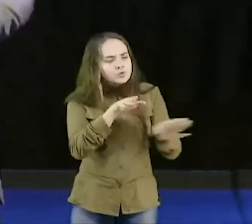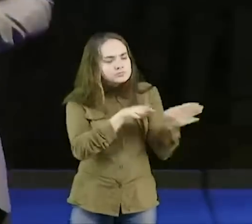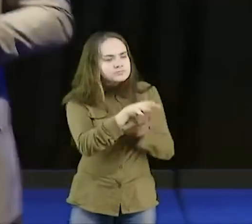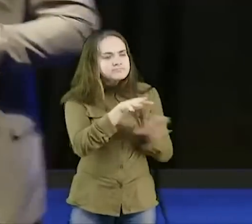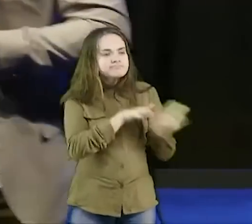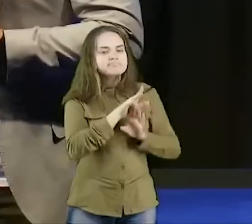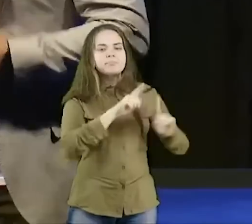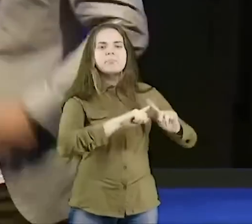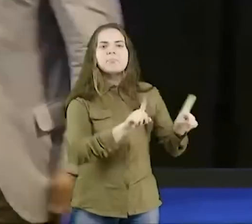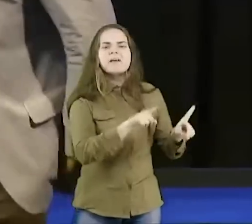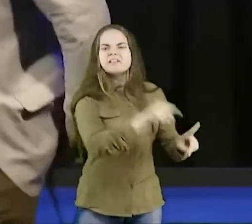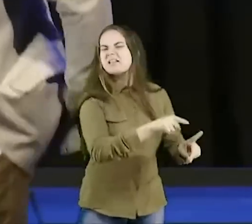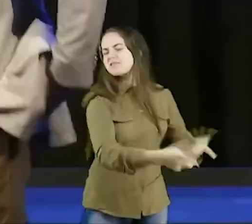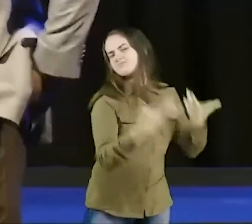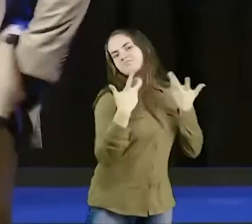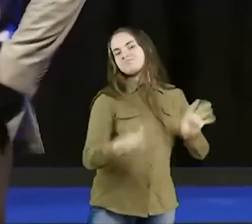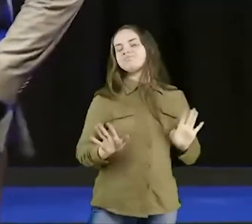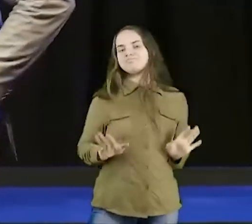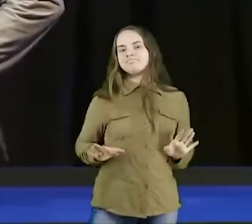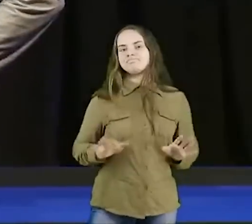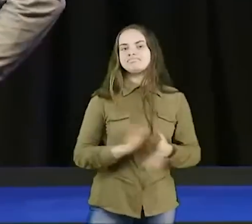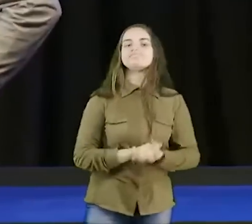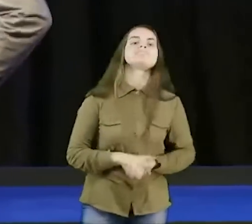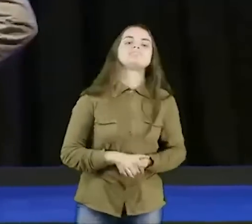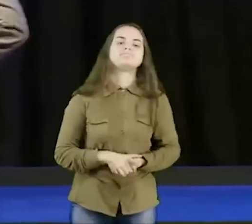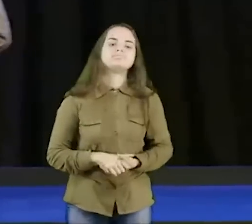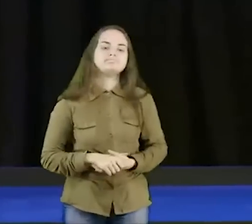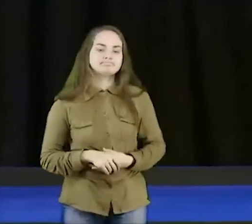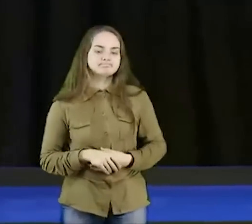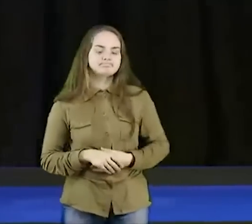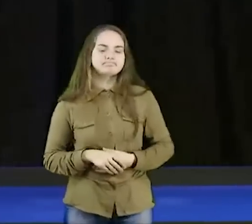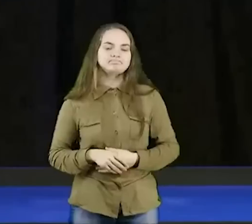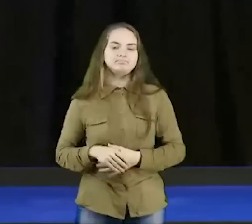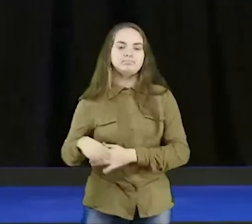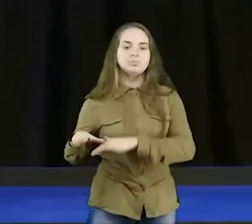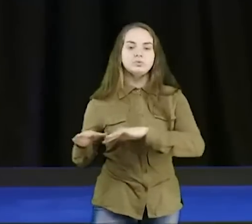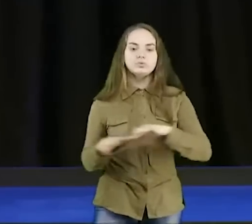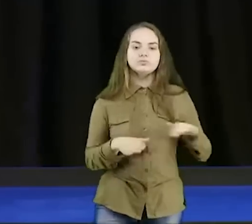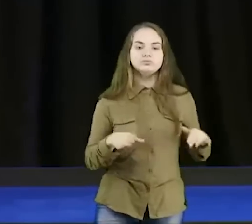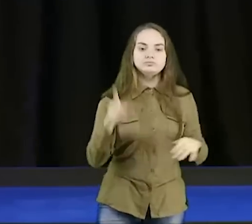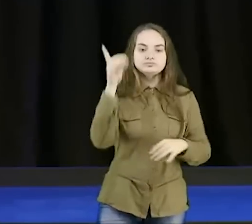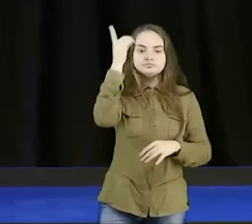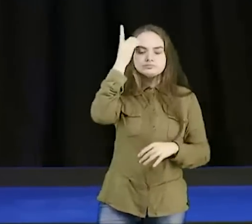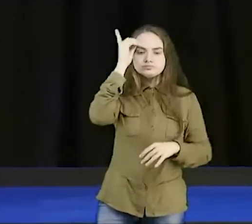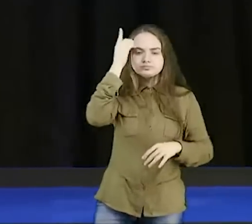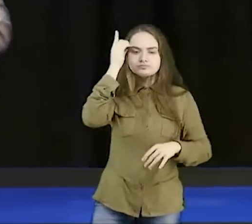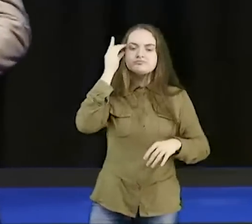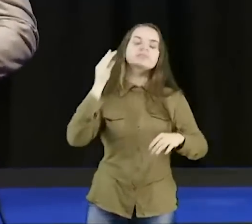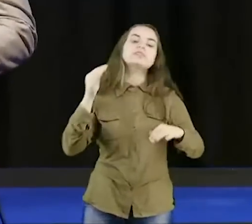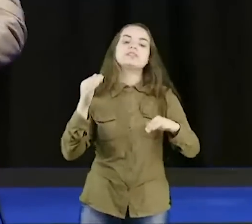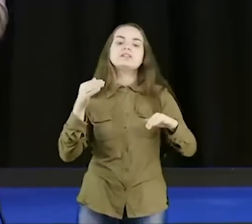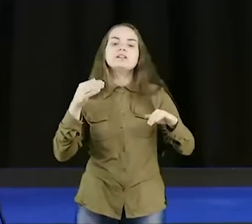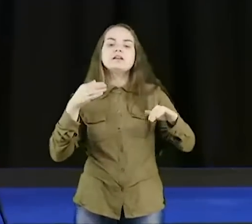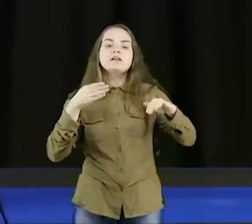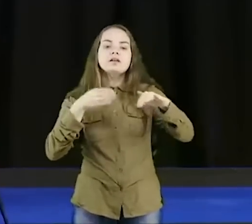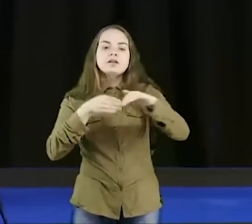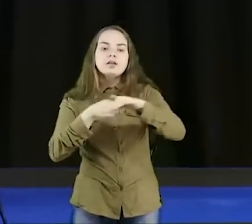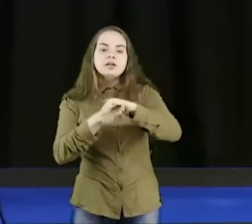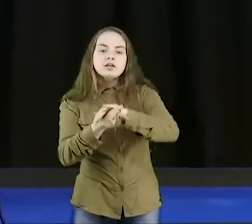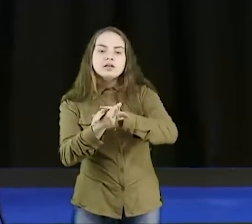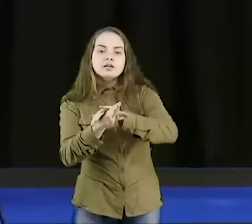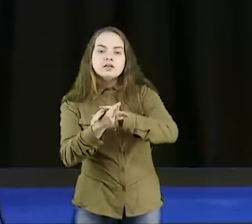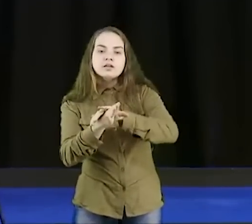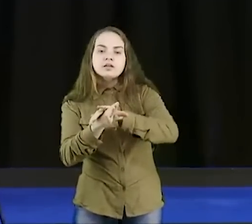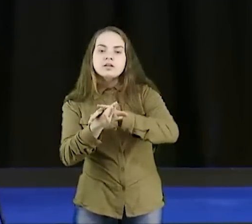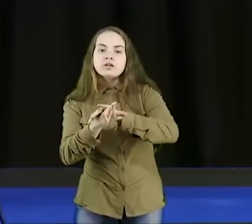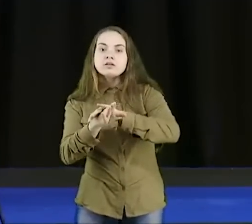ele entra, às vezes encontra, leva consigo, outros sete espíritos, piores do que ele, e entrando ali, habitam,